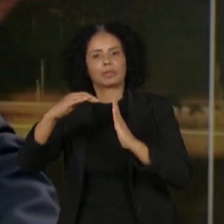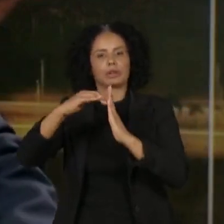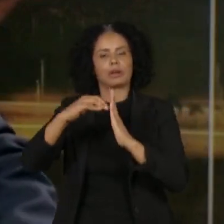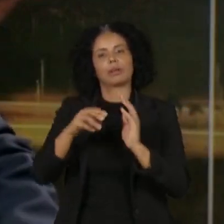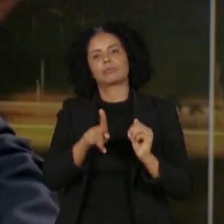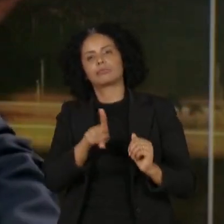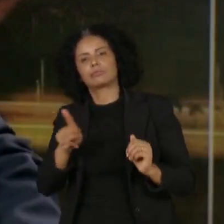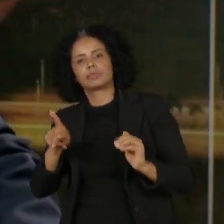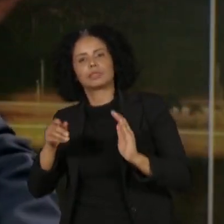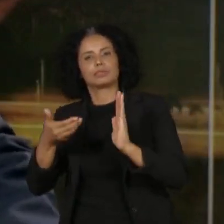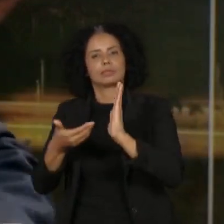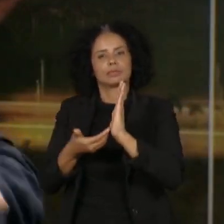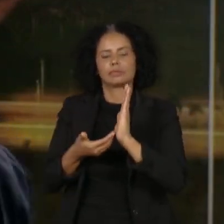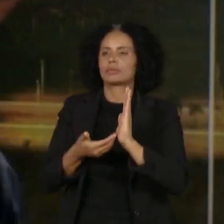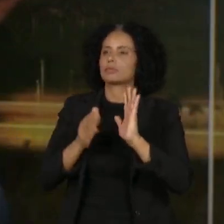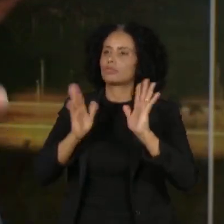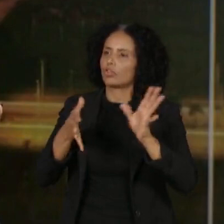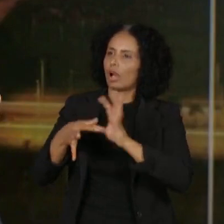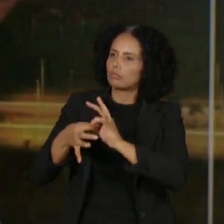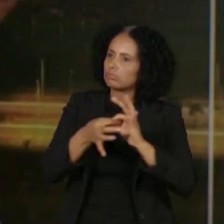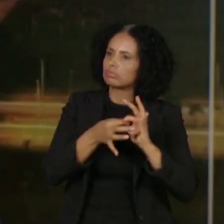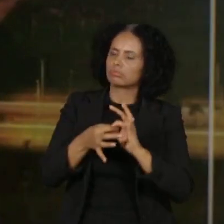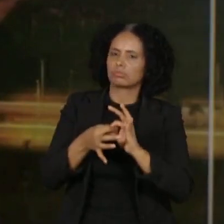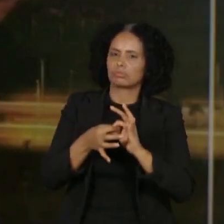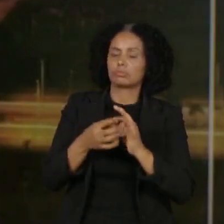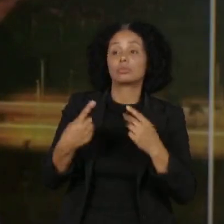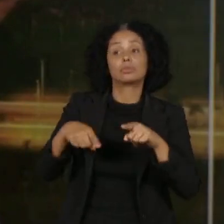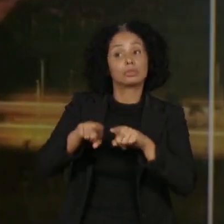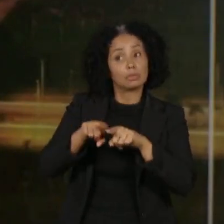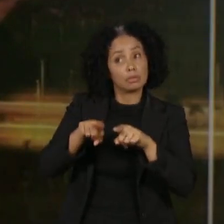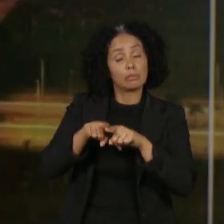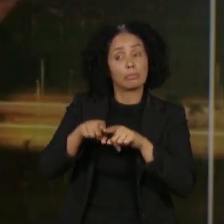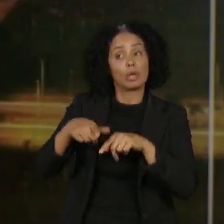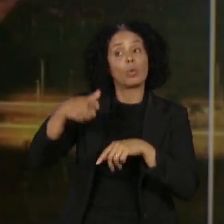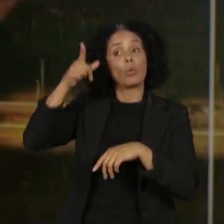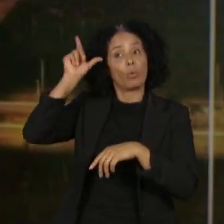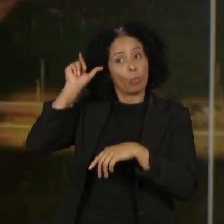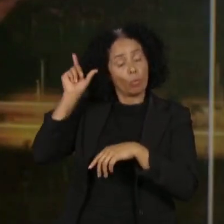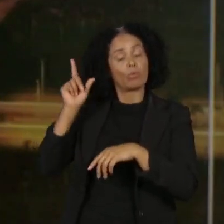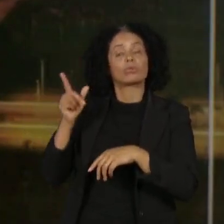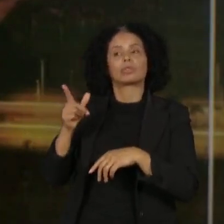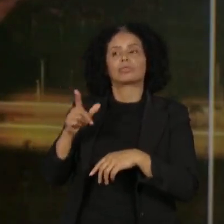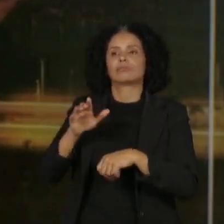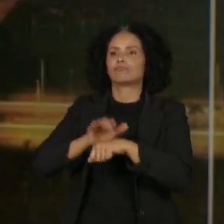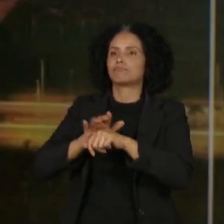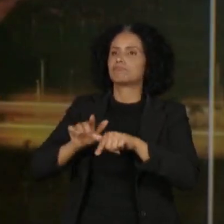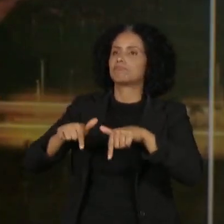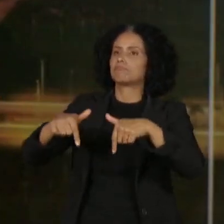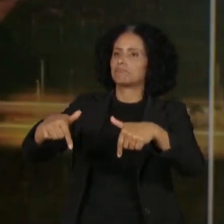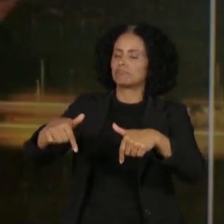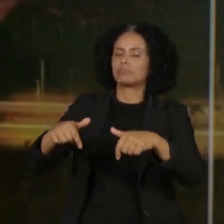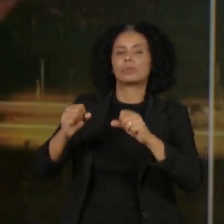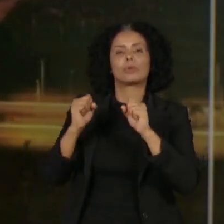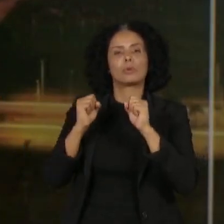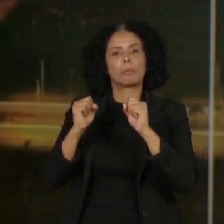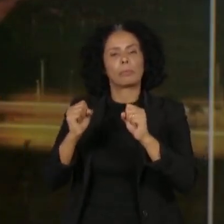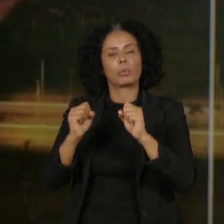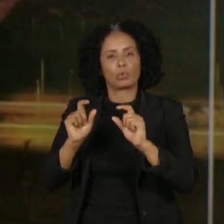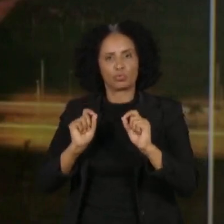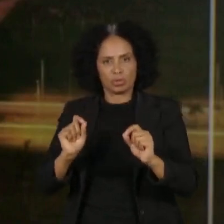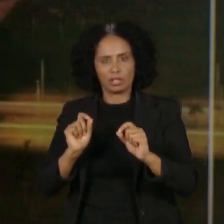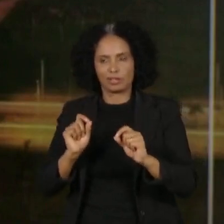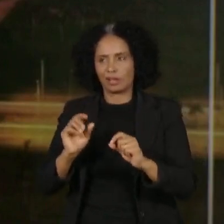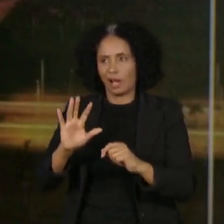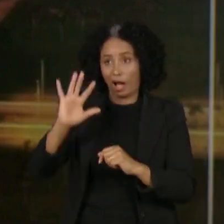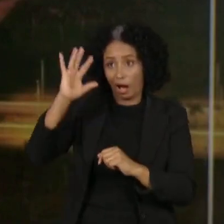institucional possível. Eu acho que os atos de ontem também vão reduzir o palco para quem vem,